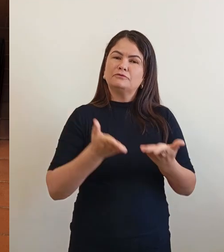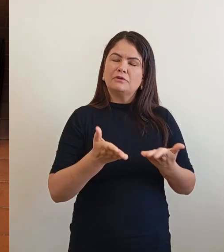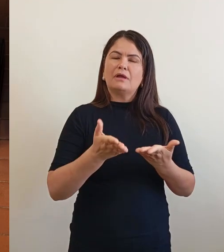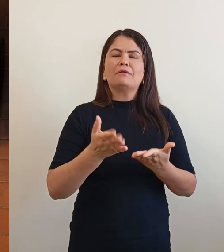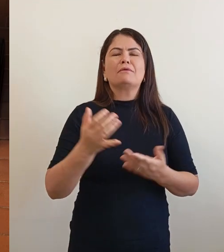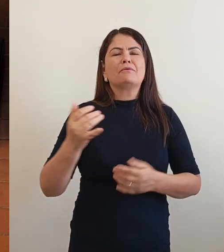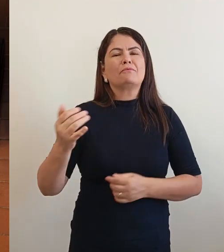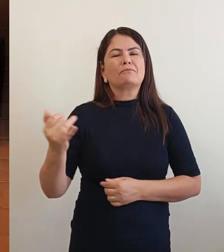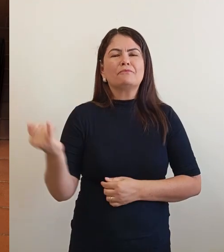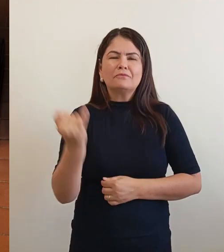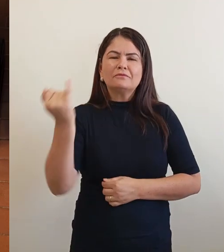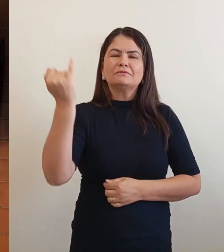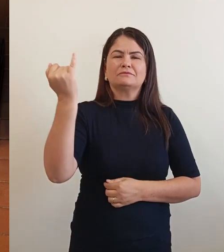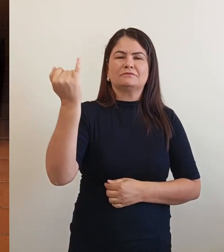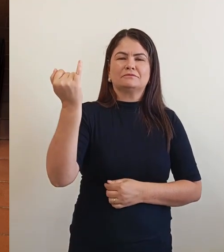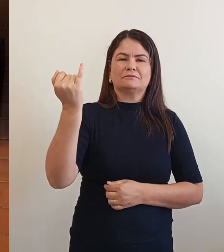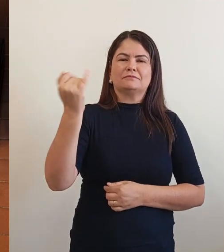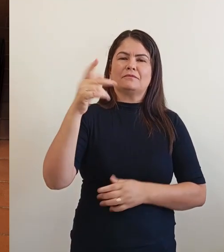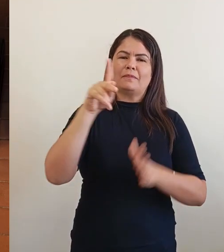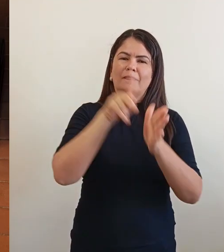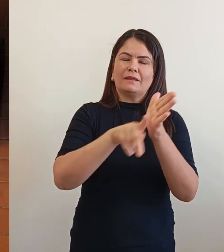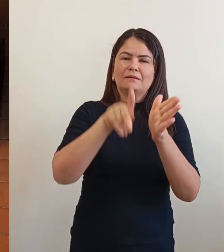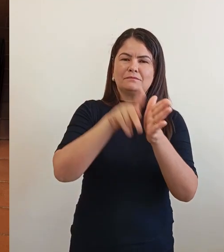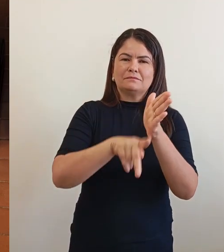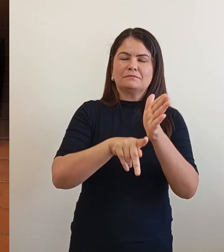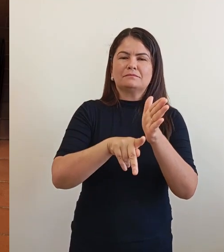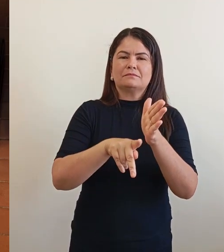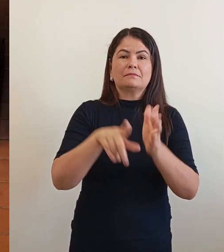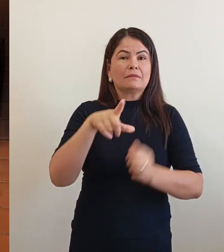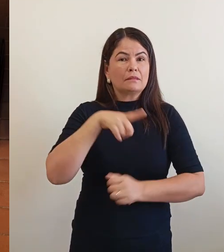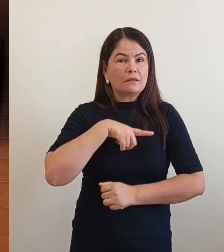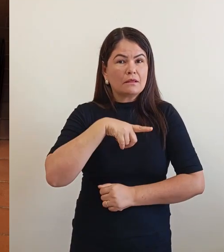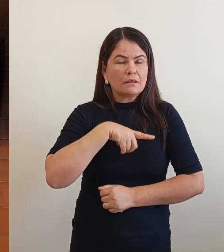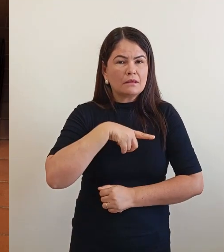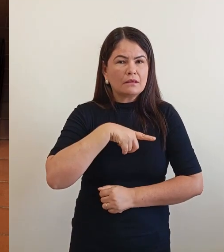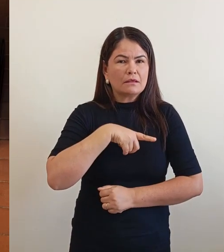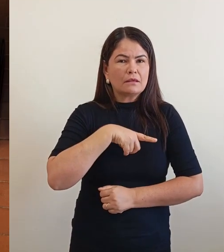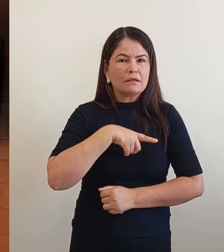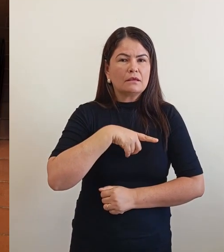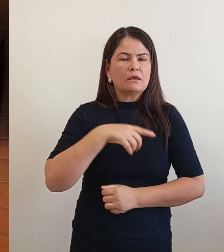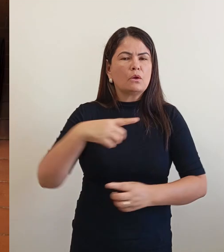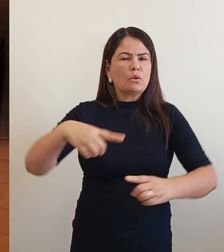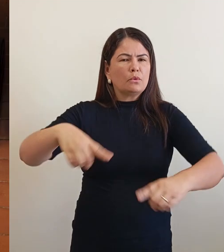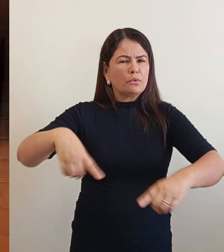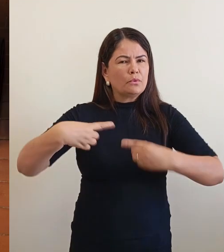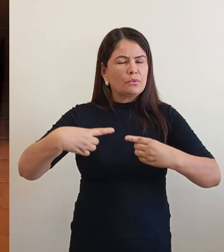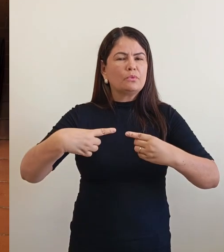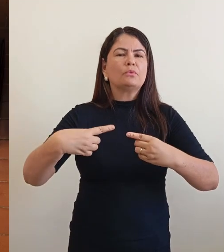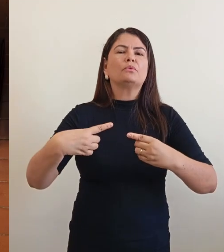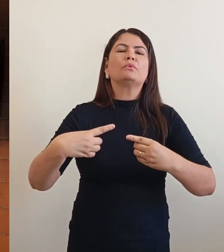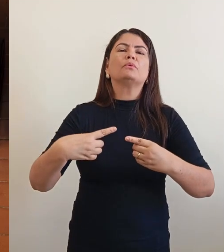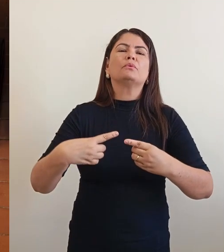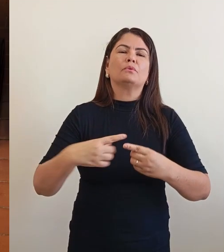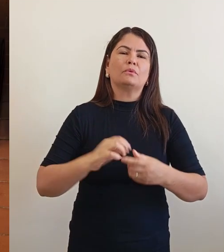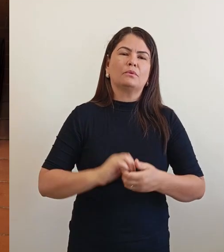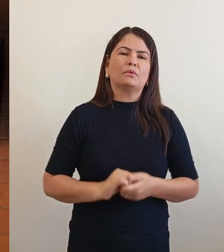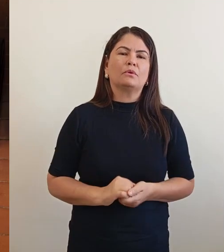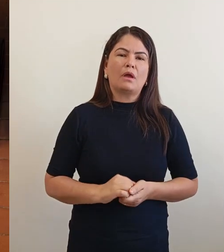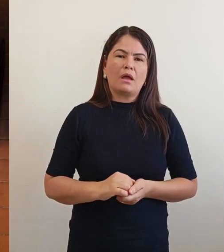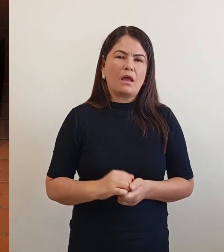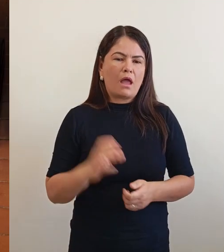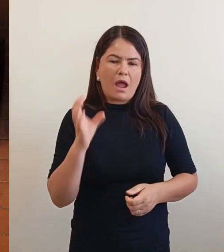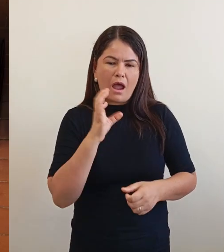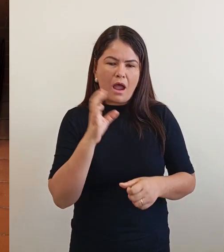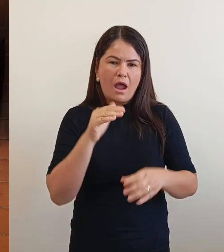esse desafio, muito em cima, eleição muito rápida, mas é isso. Gostaria de fazer os agradecimentos à senhora